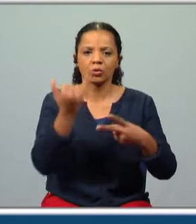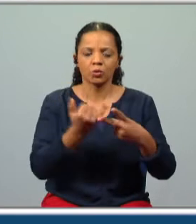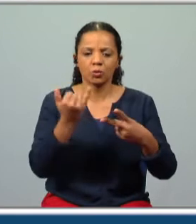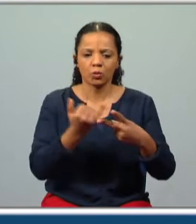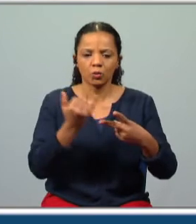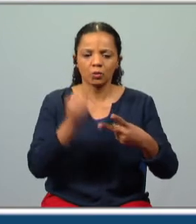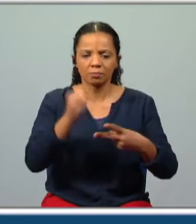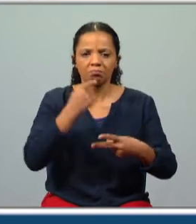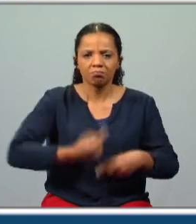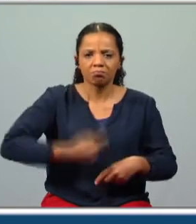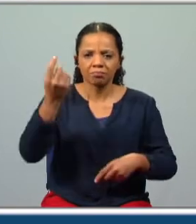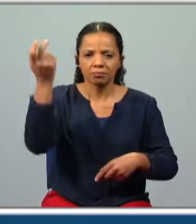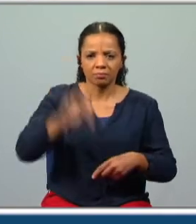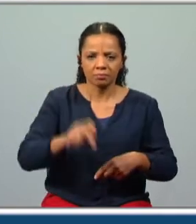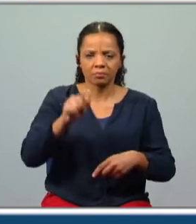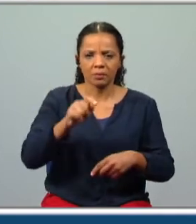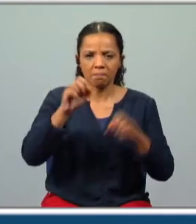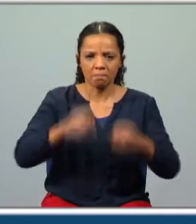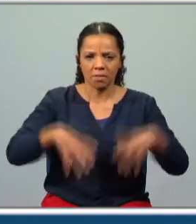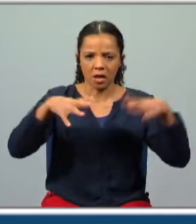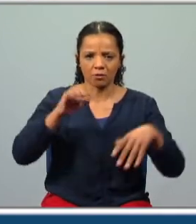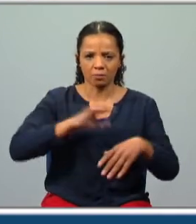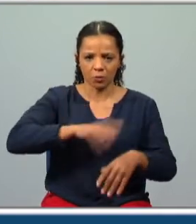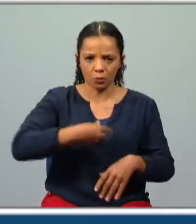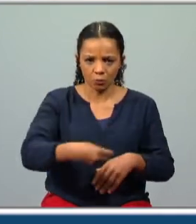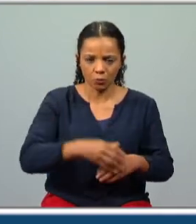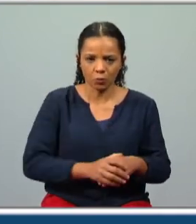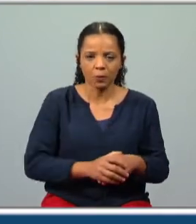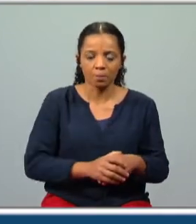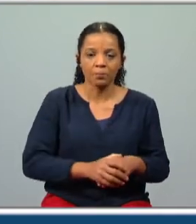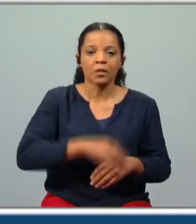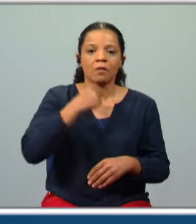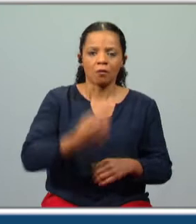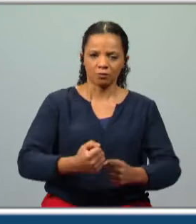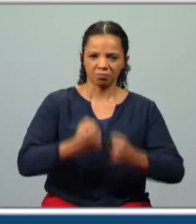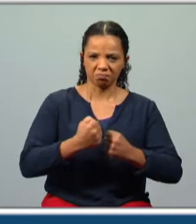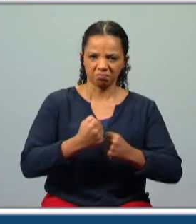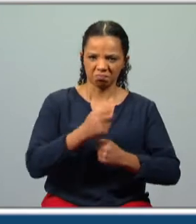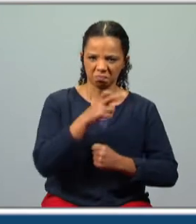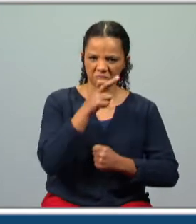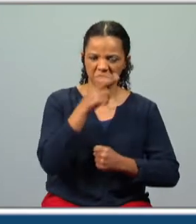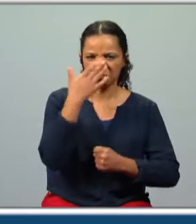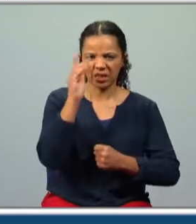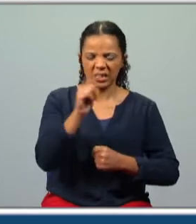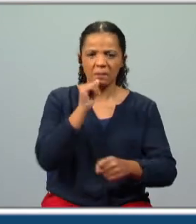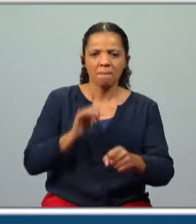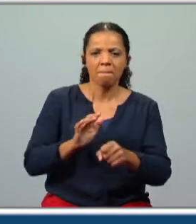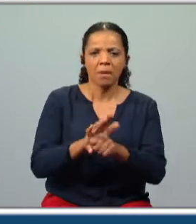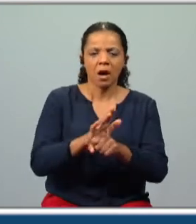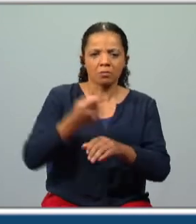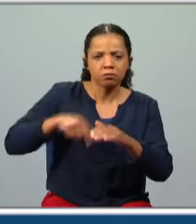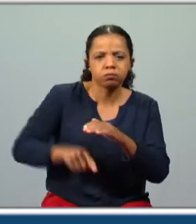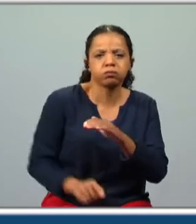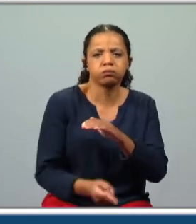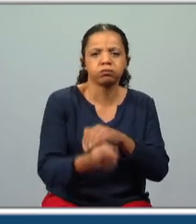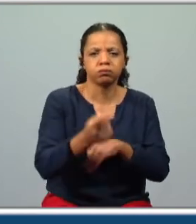estranhíssimo colosso que um dos sete milagres foi do mundo. Com um de voz nos fala o rendo e grosso que pareceu sair do mar profundo. Arrepiou-se